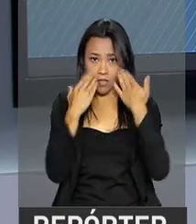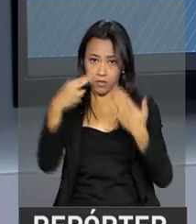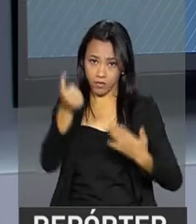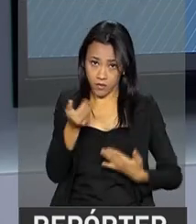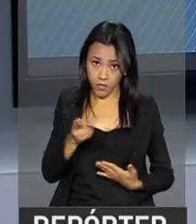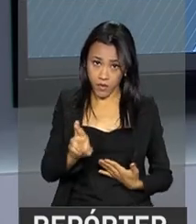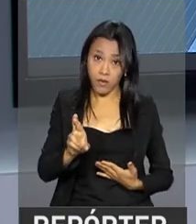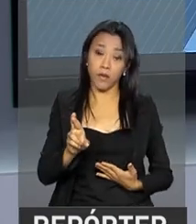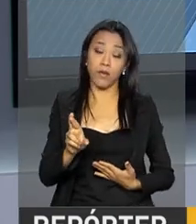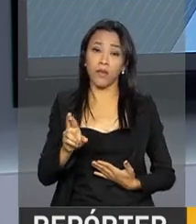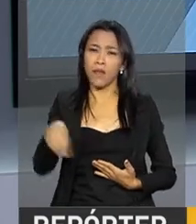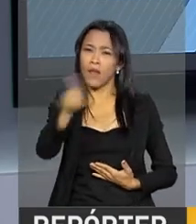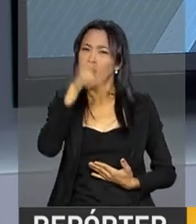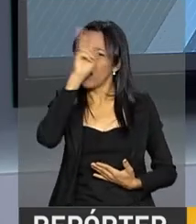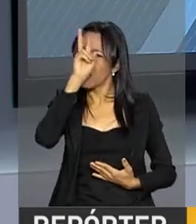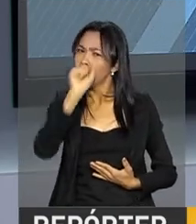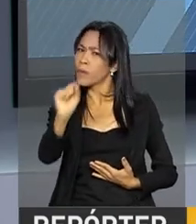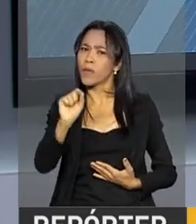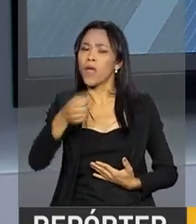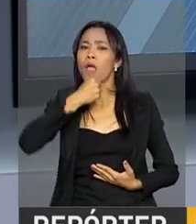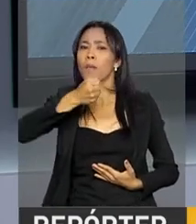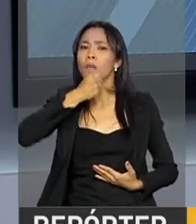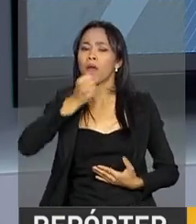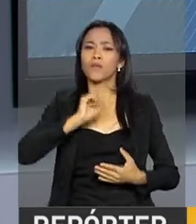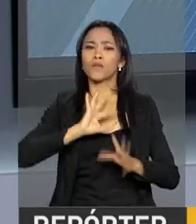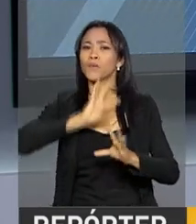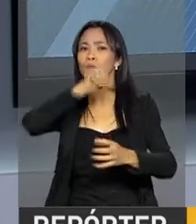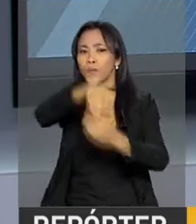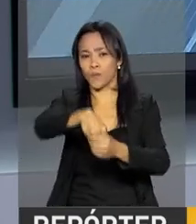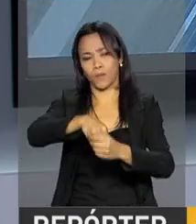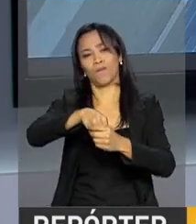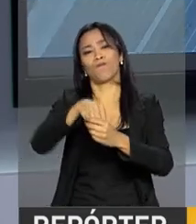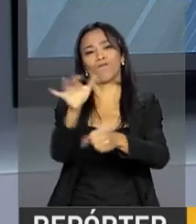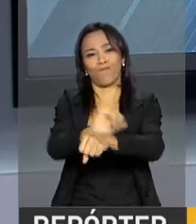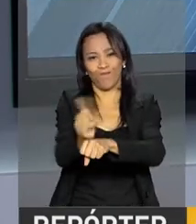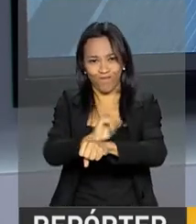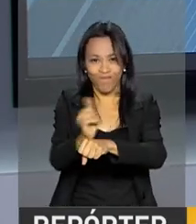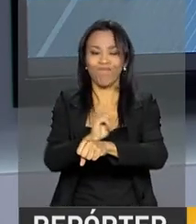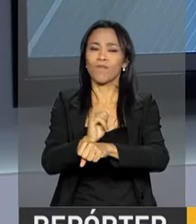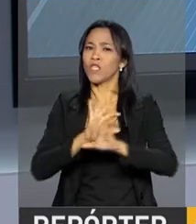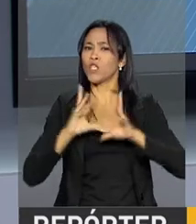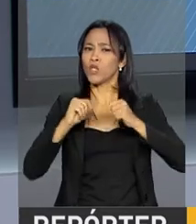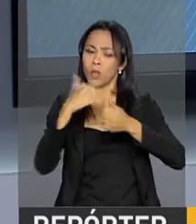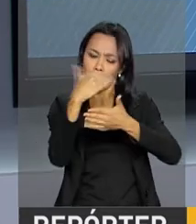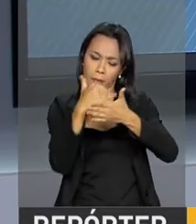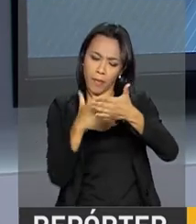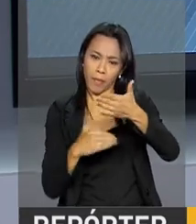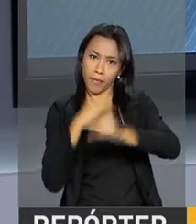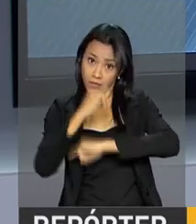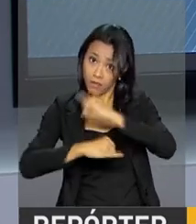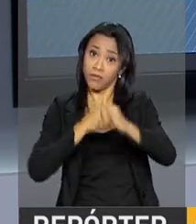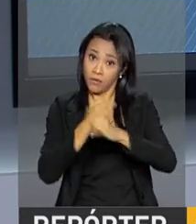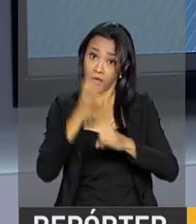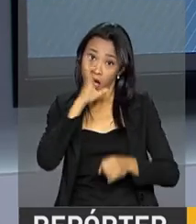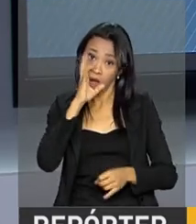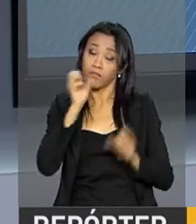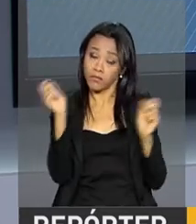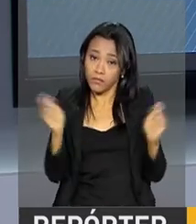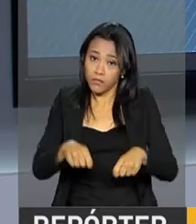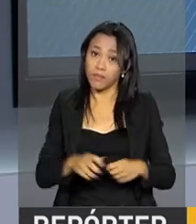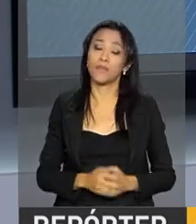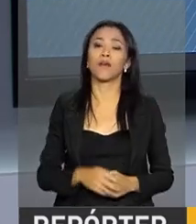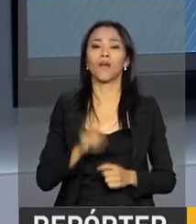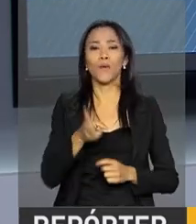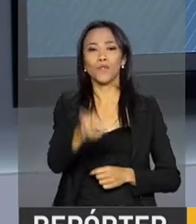Repórter NBR. Lembrando que as nossas reportagens estão disponíveis no YouTube e toda a nossa programação também está na internet.